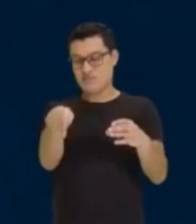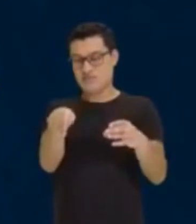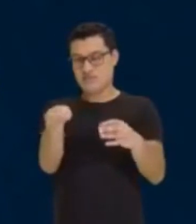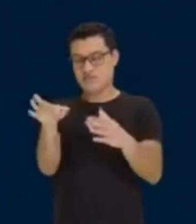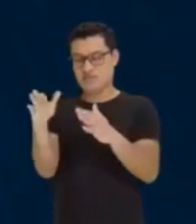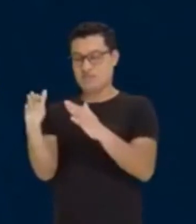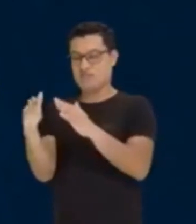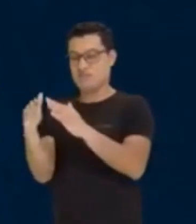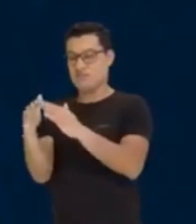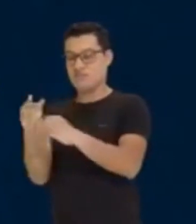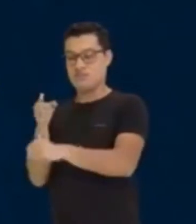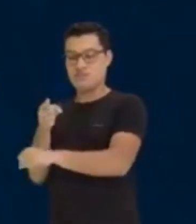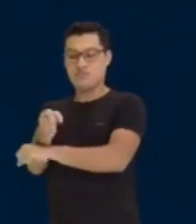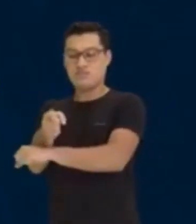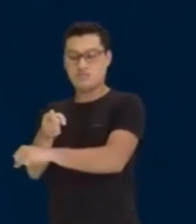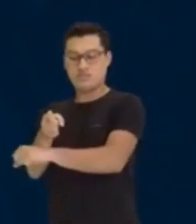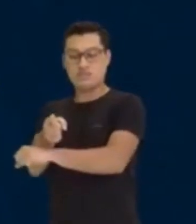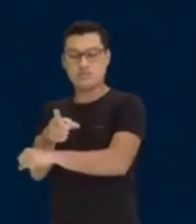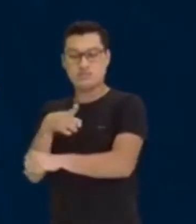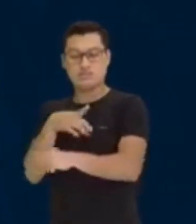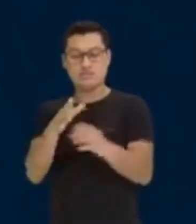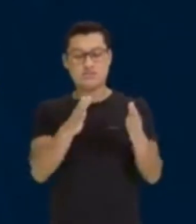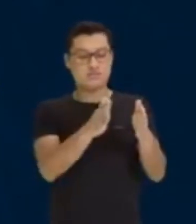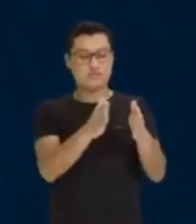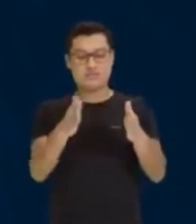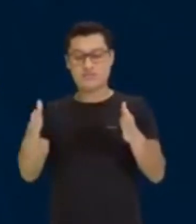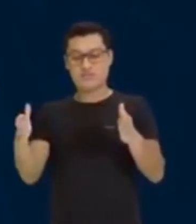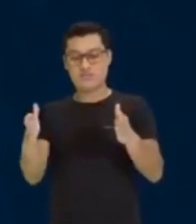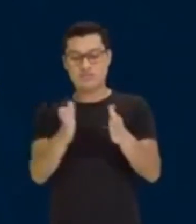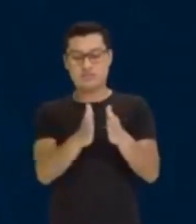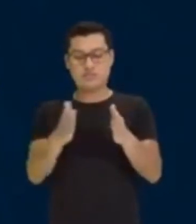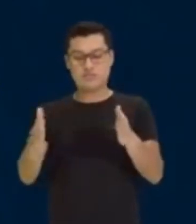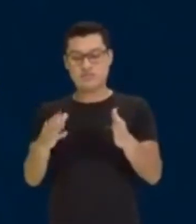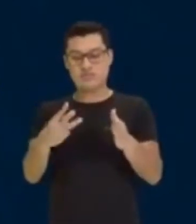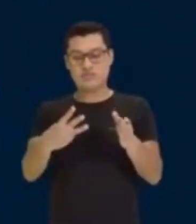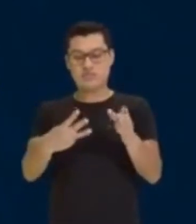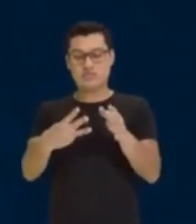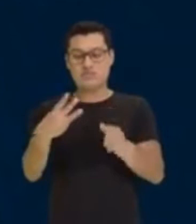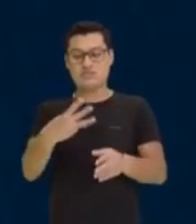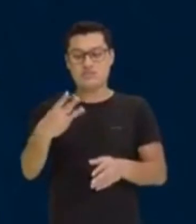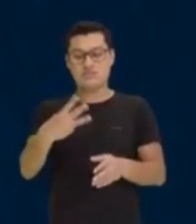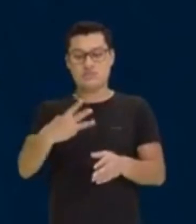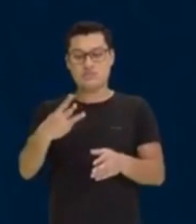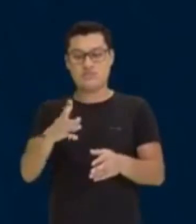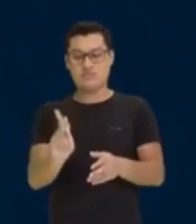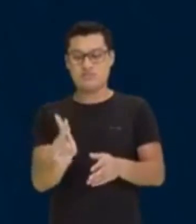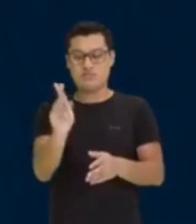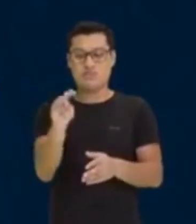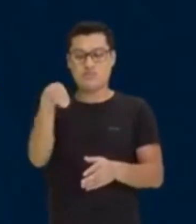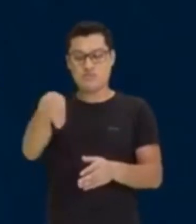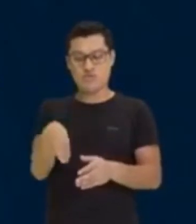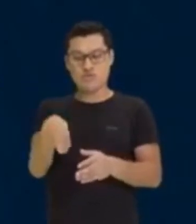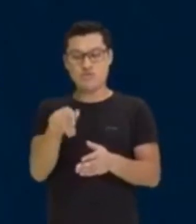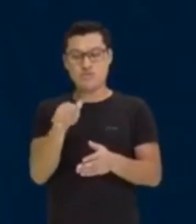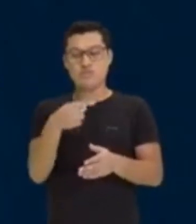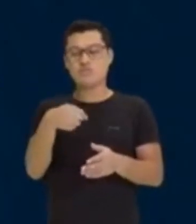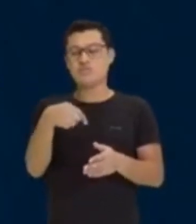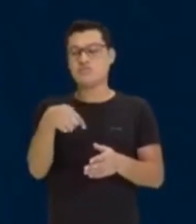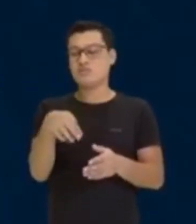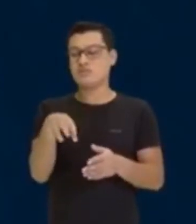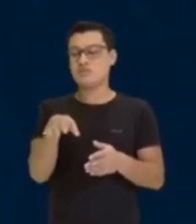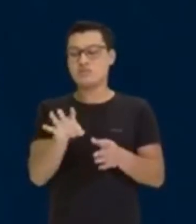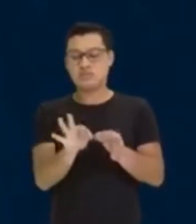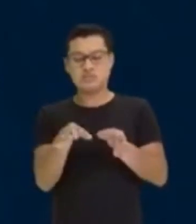a casa das 11 janelas, ele vai ter que percorrer uma distância de 3 quilômetros. E todas as vezes que ele vai, na manha,